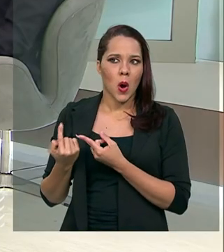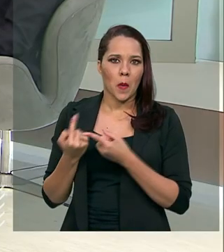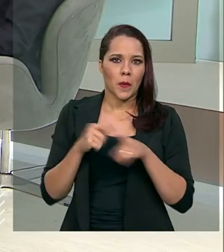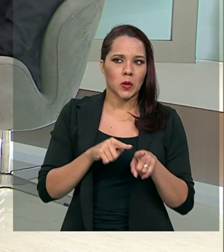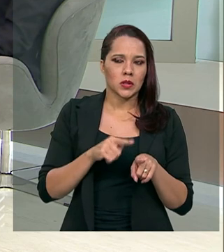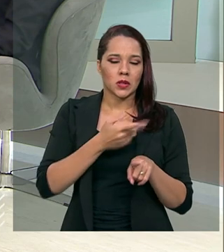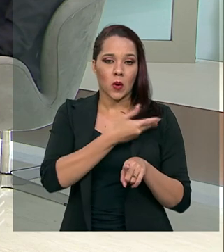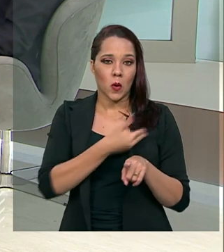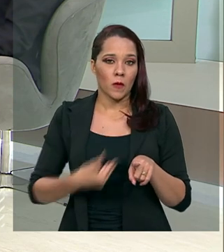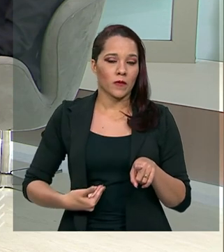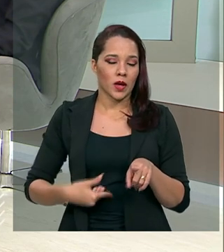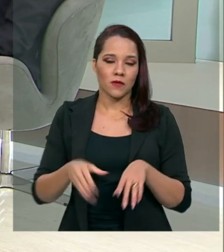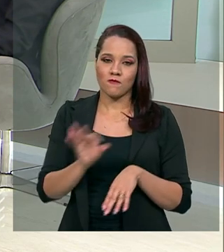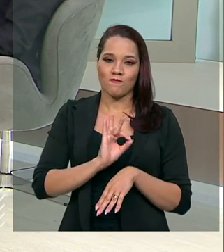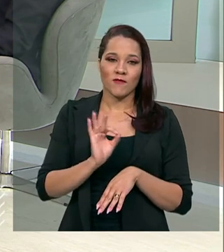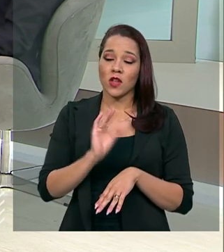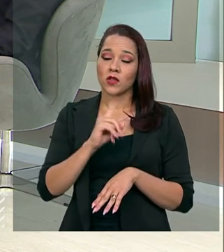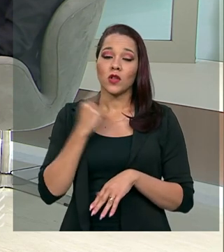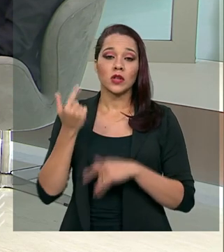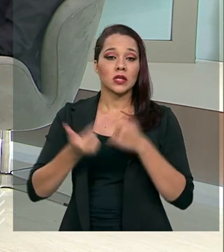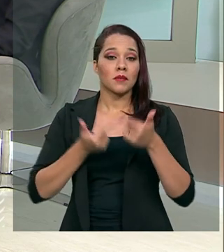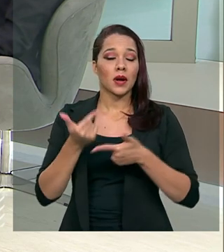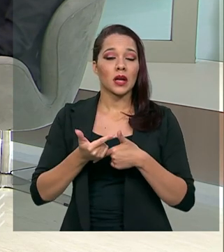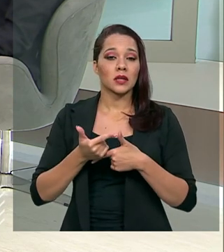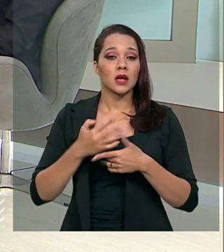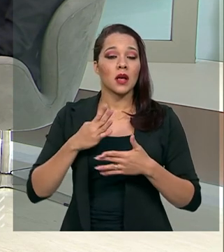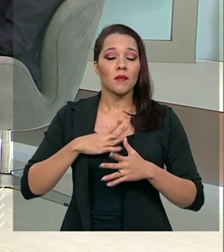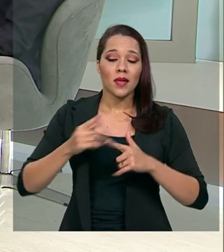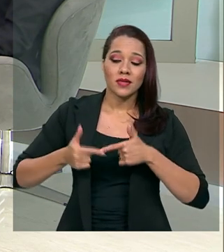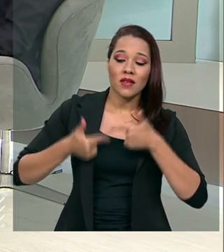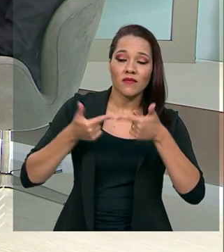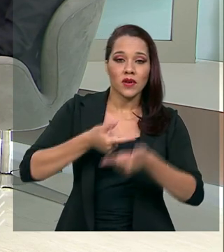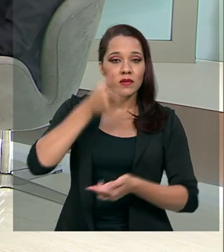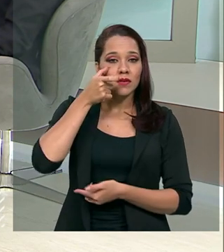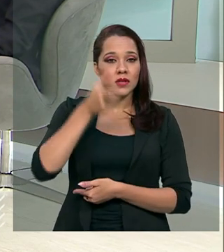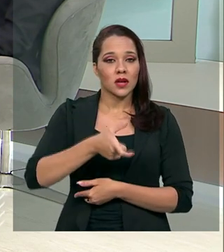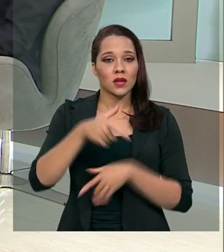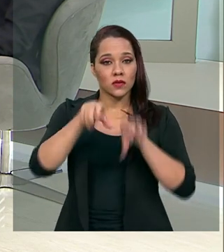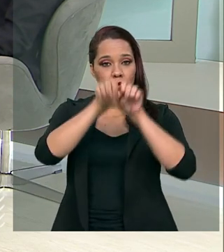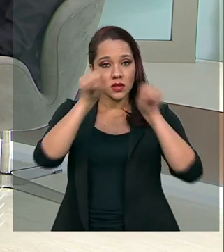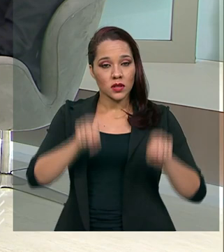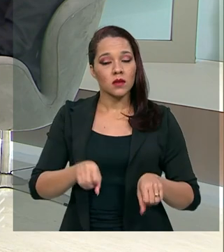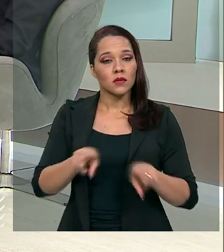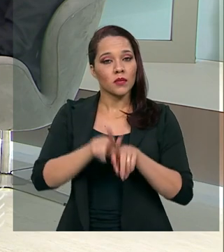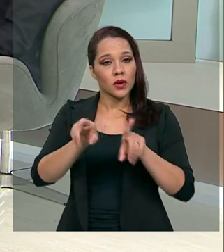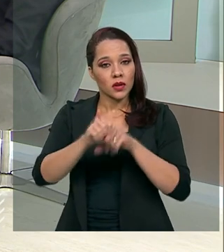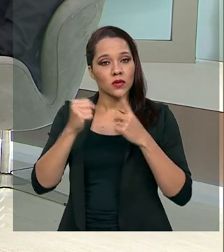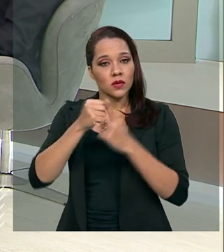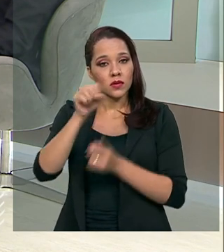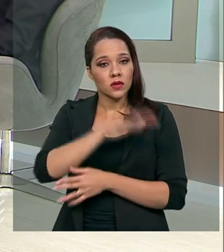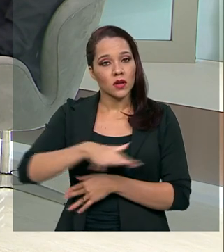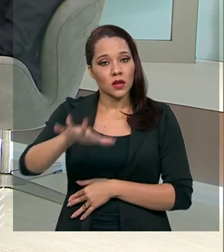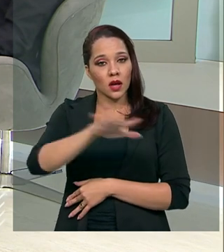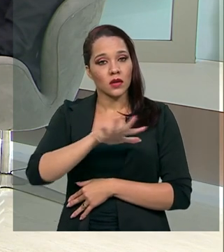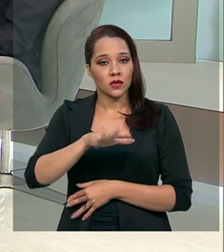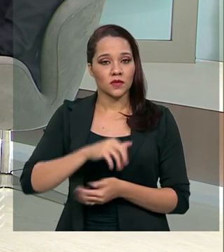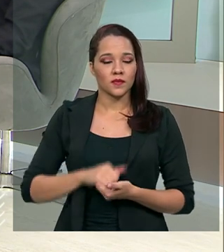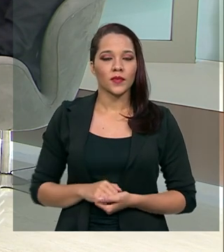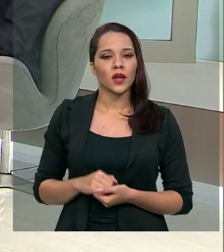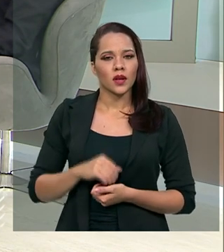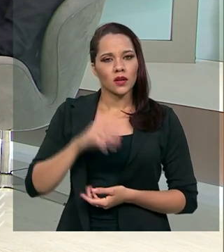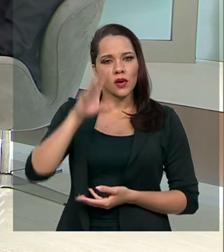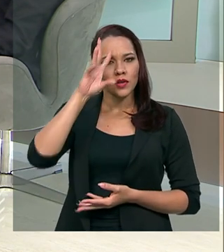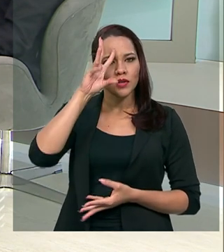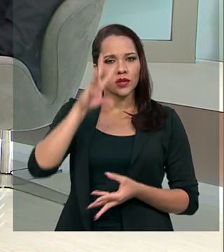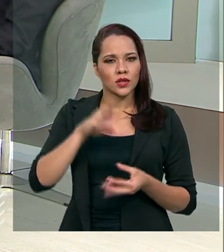governos. Nós trabalhamos na defesa dos interesses do nosso sistema e da sociedade como um todo. Então, entendemos